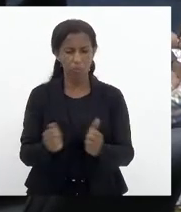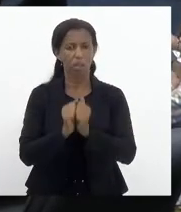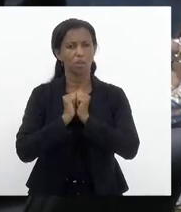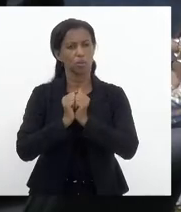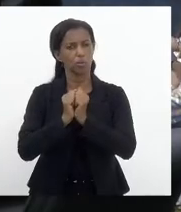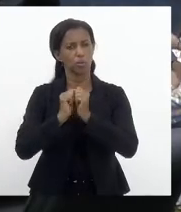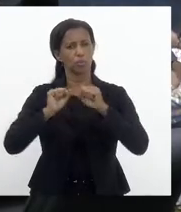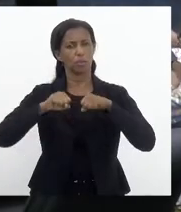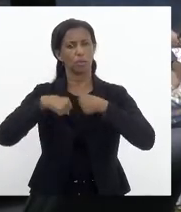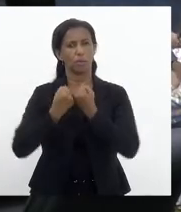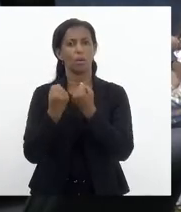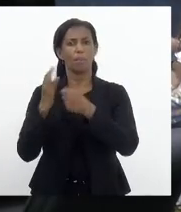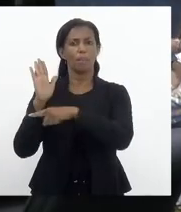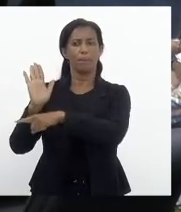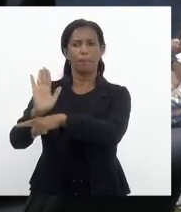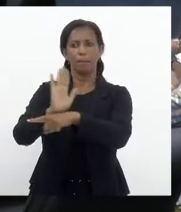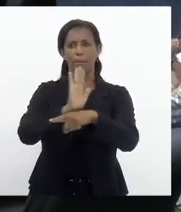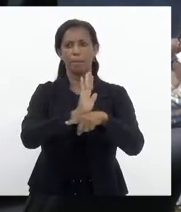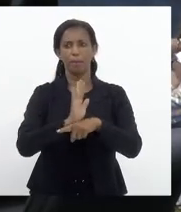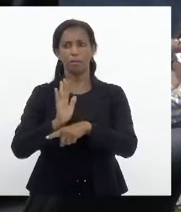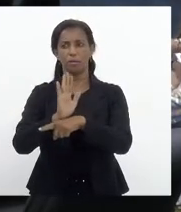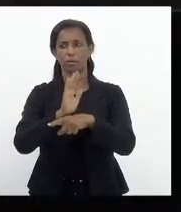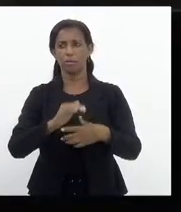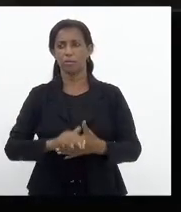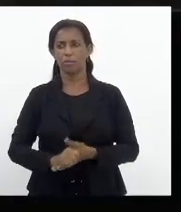poder ajudar os policiais civis do Estado do de Janeiro.